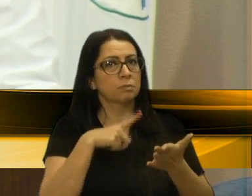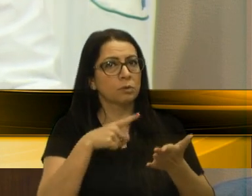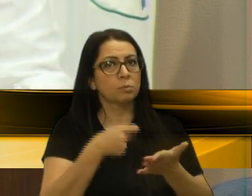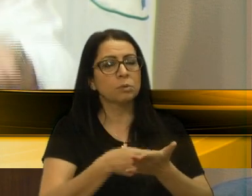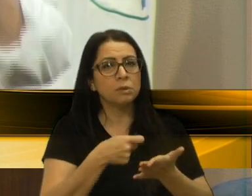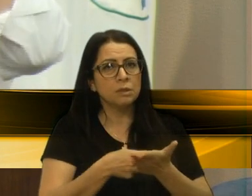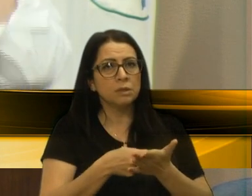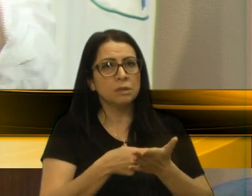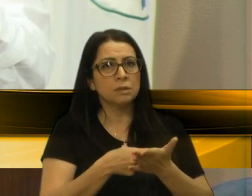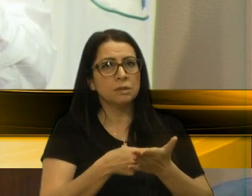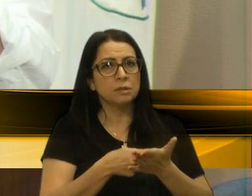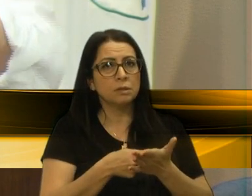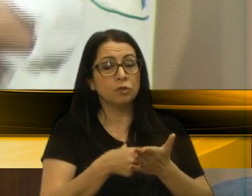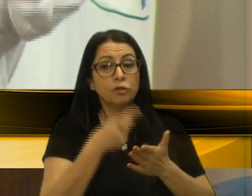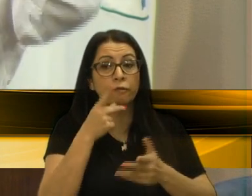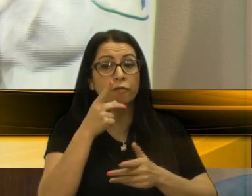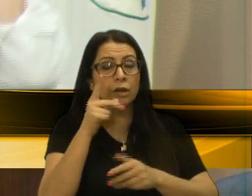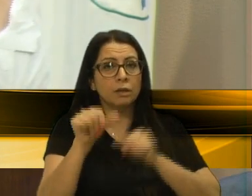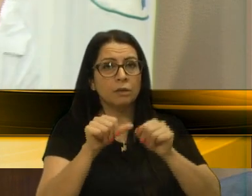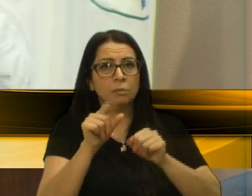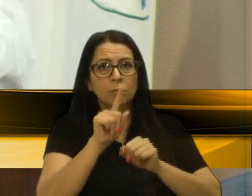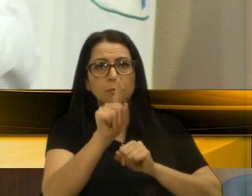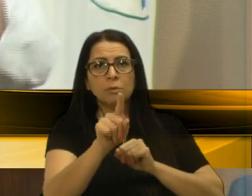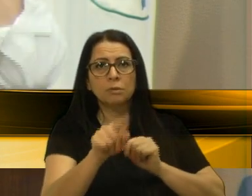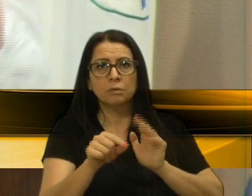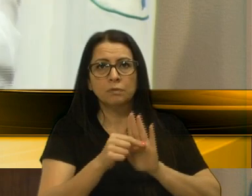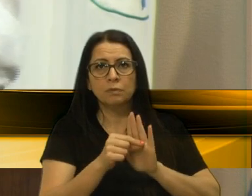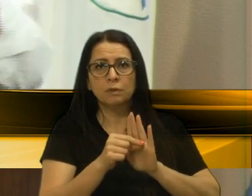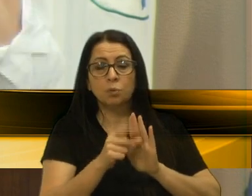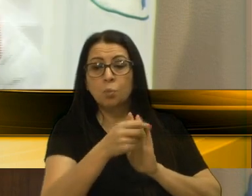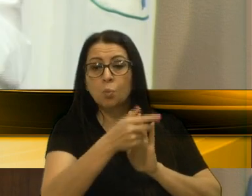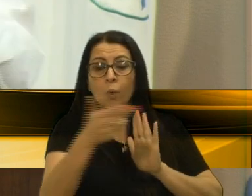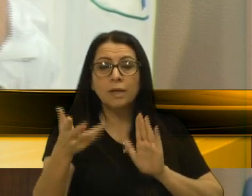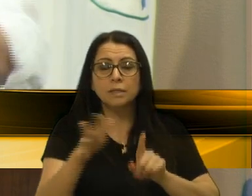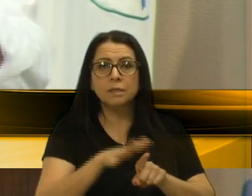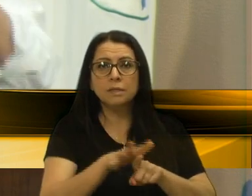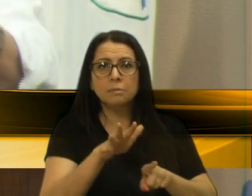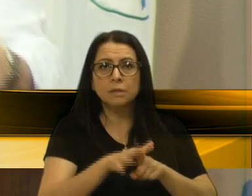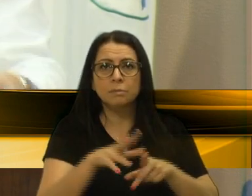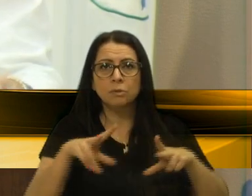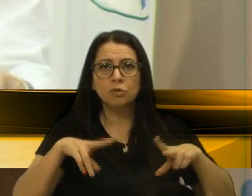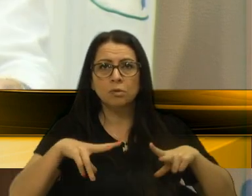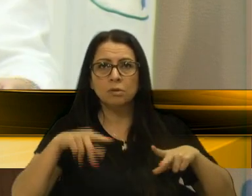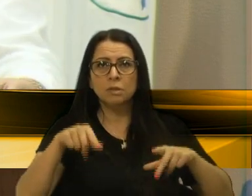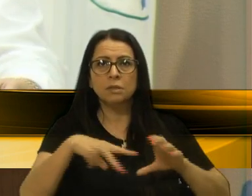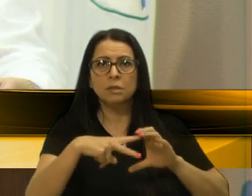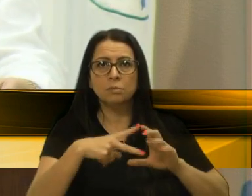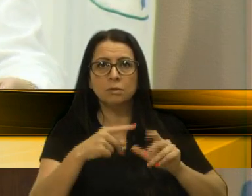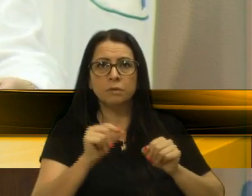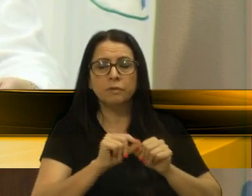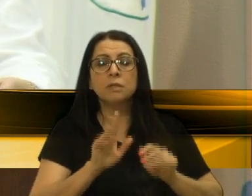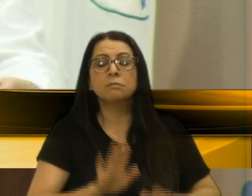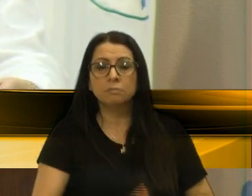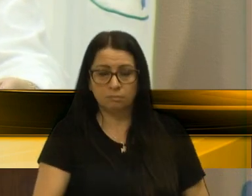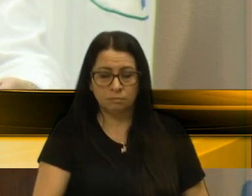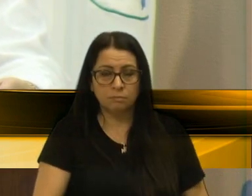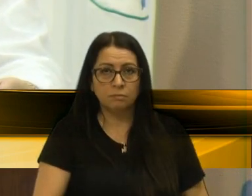obrigação ou de se retratar ou colocar aqui quais as demandas particulares que essa Câmara atendeu.